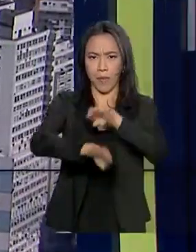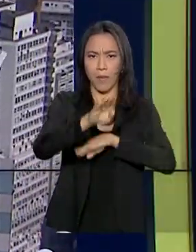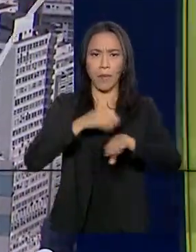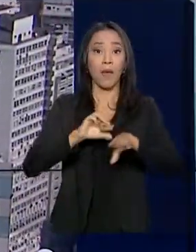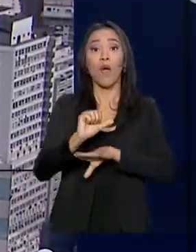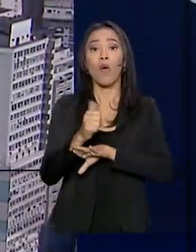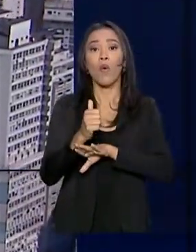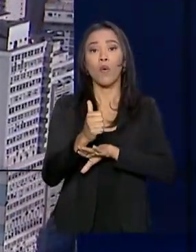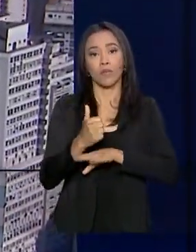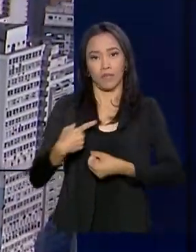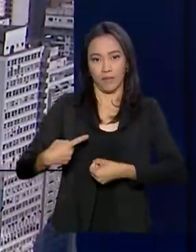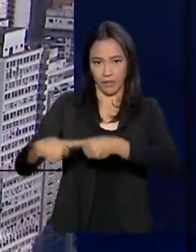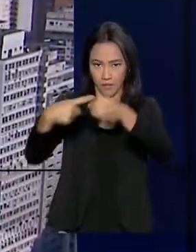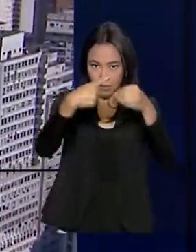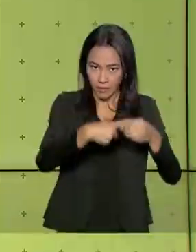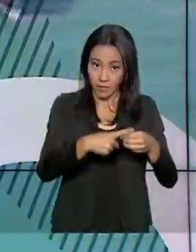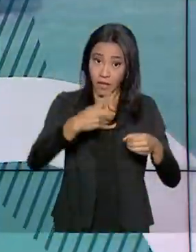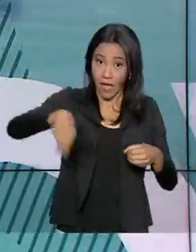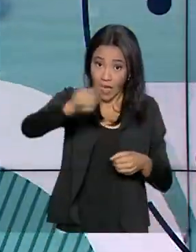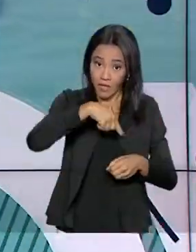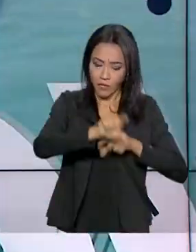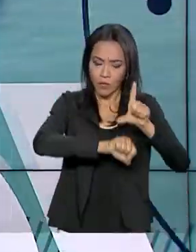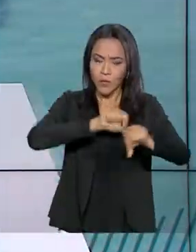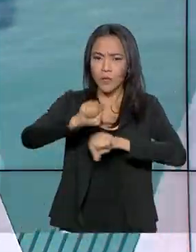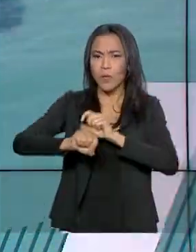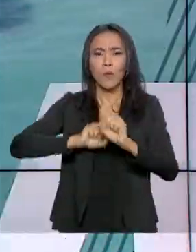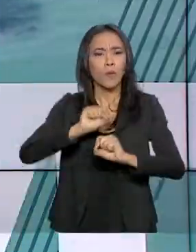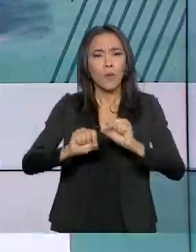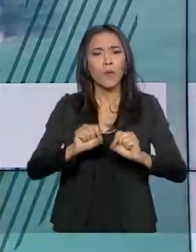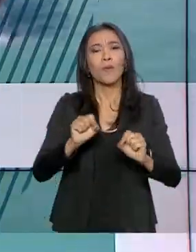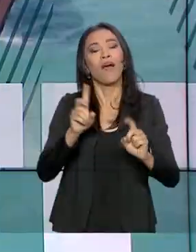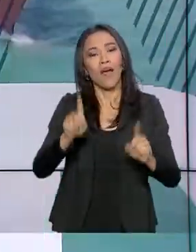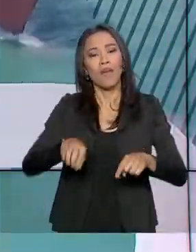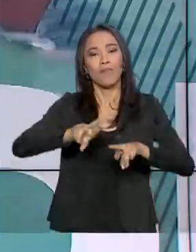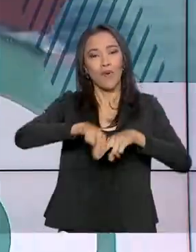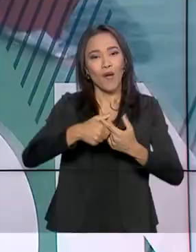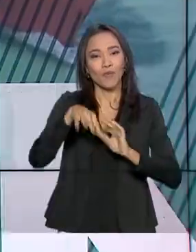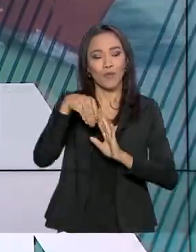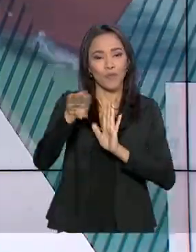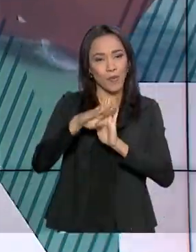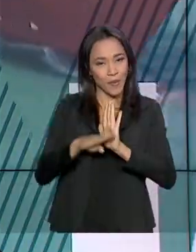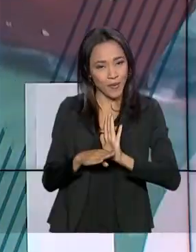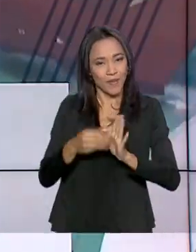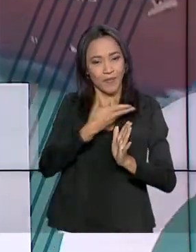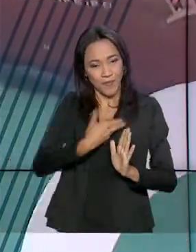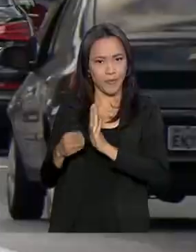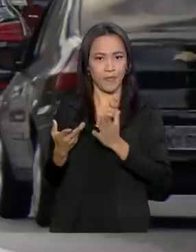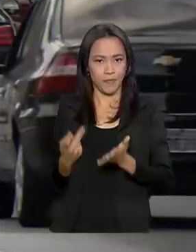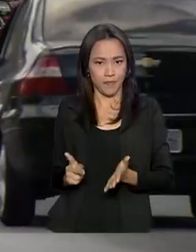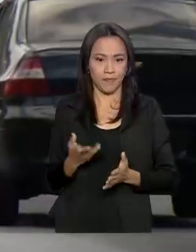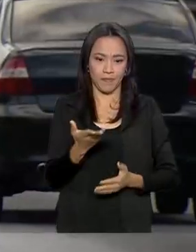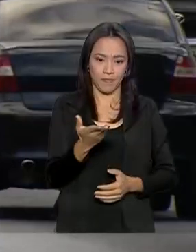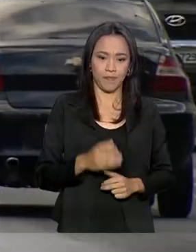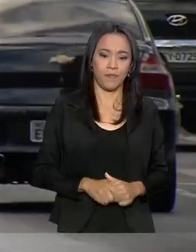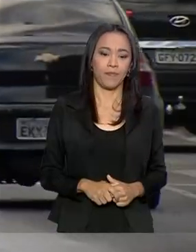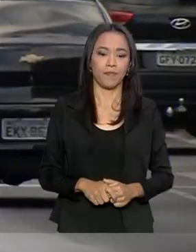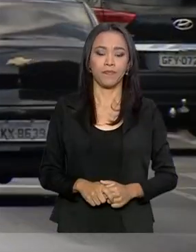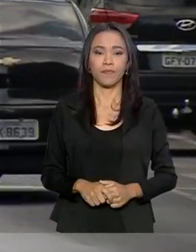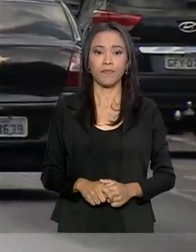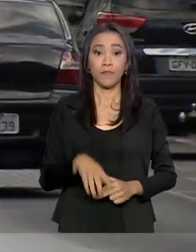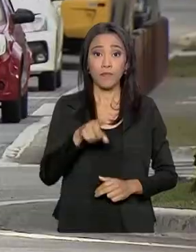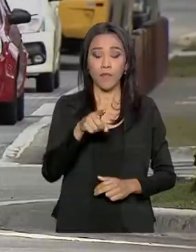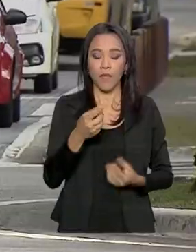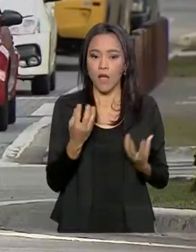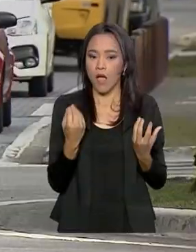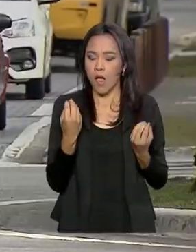11 cidades. Os municípios foram selecionados por meio do programa Avançar Cidades. A